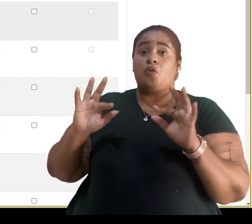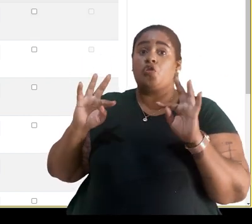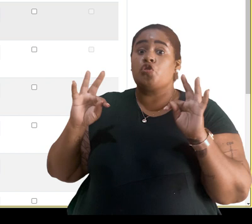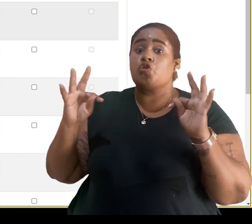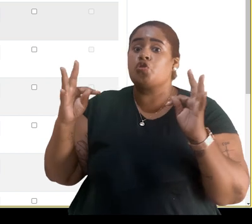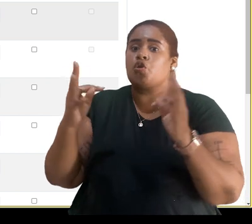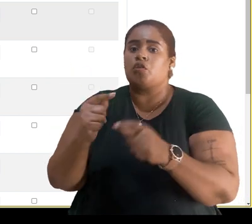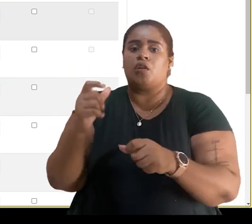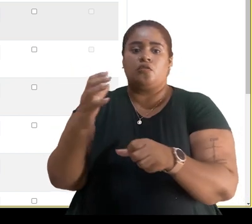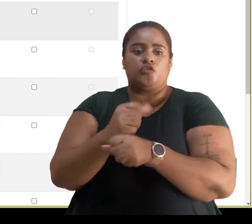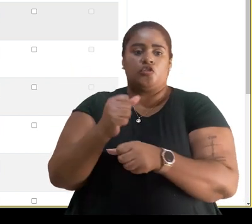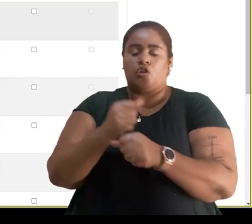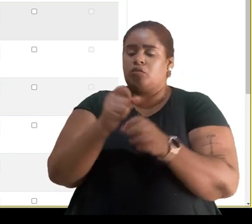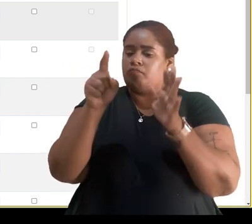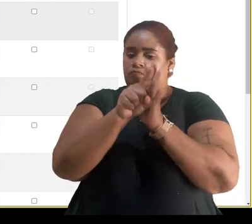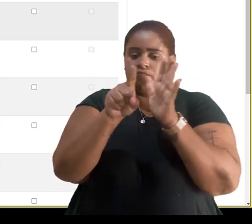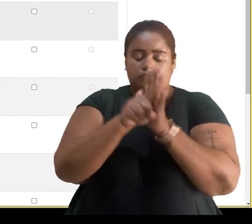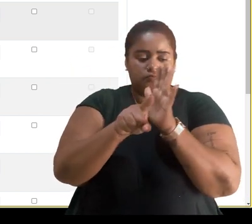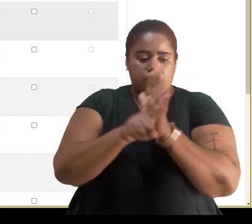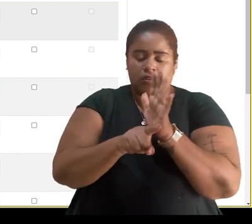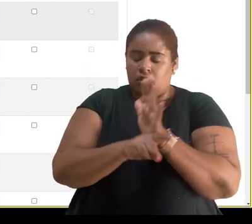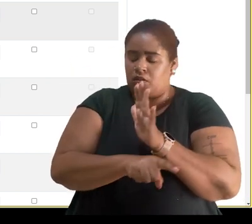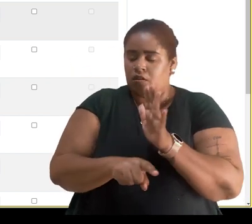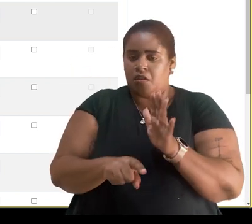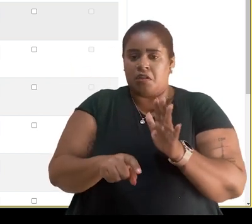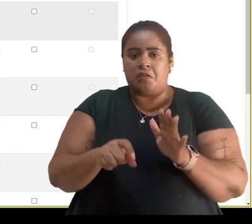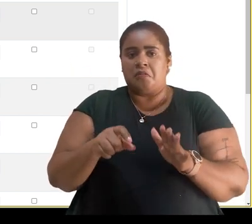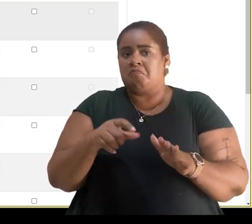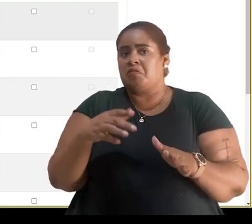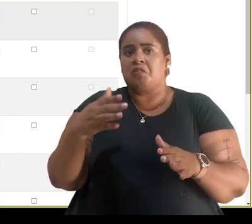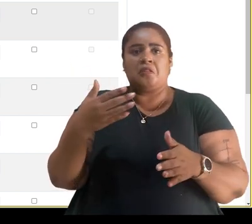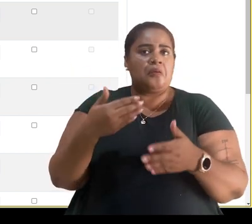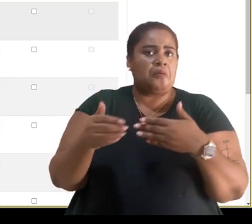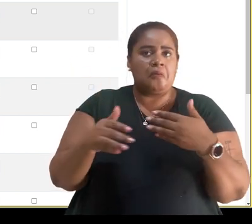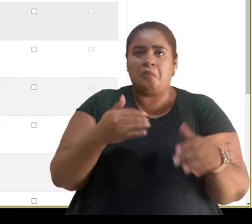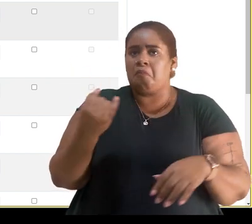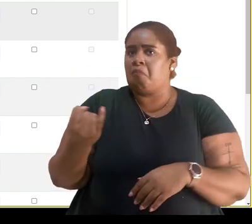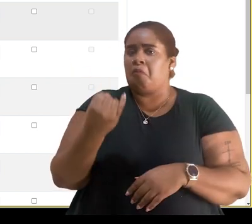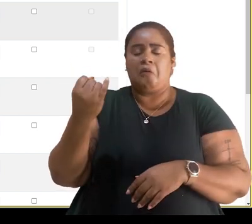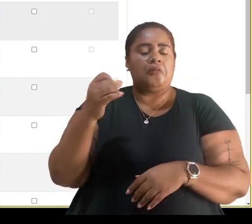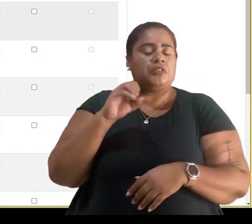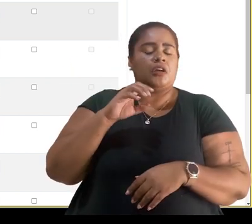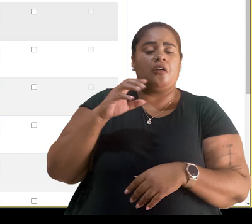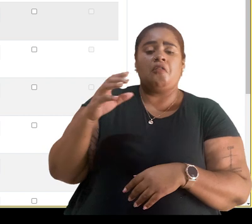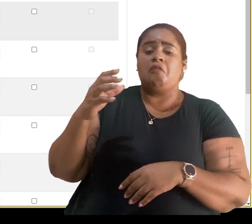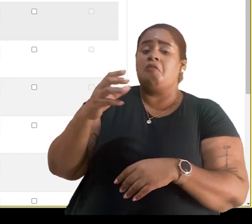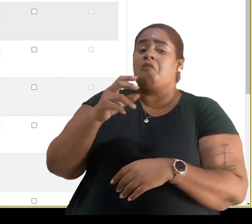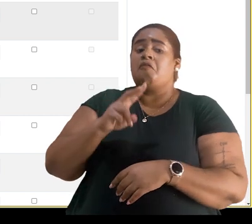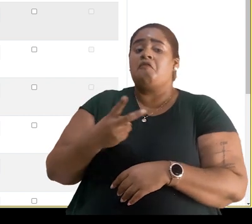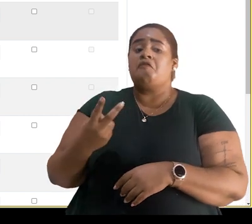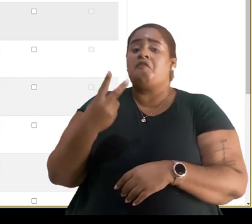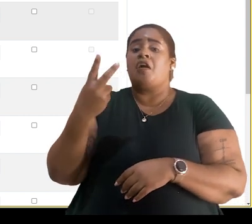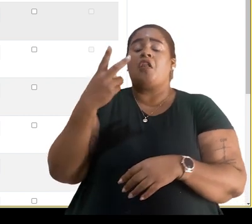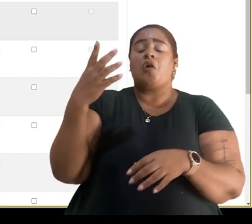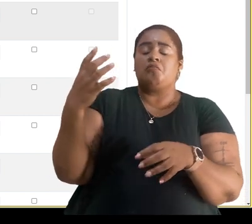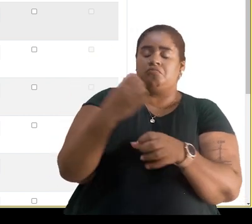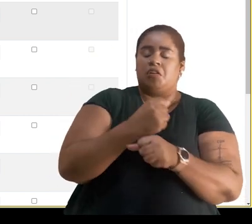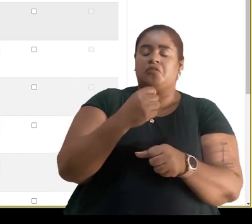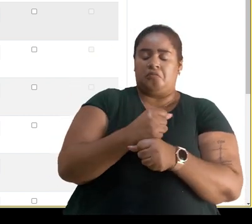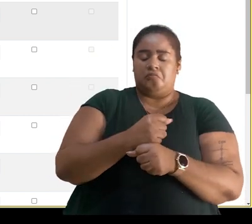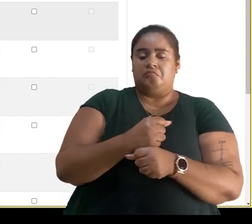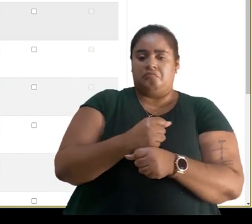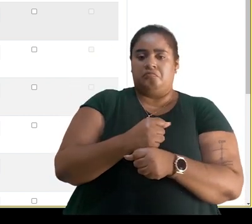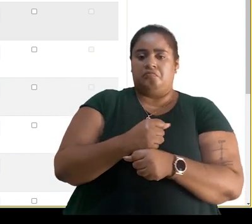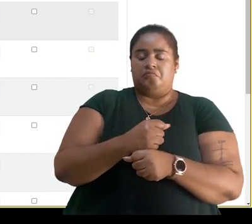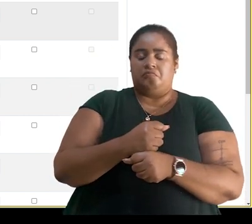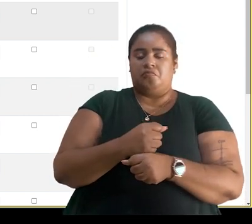configurado na nota do questionário, independente do valor de cada questão que aparece quando nós